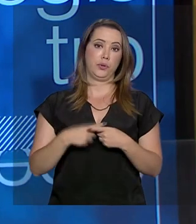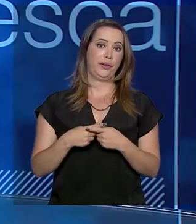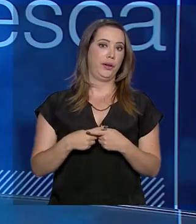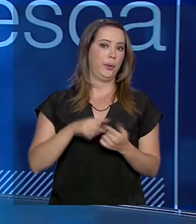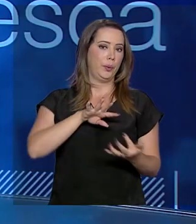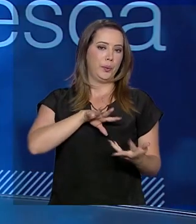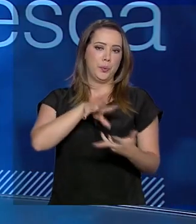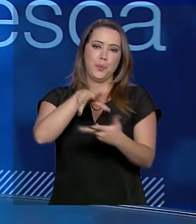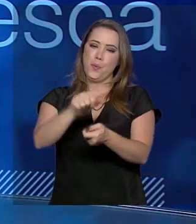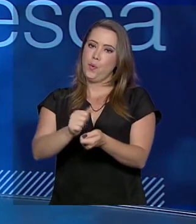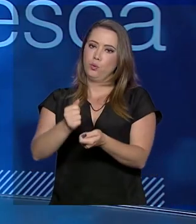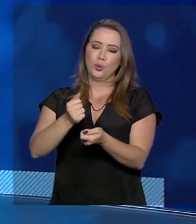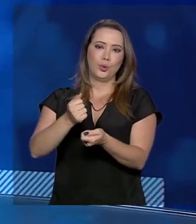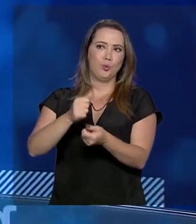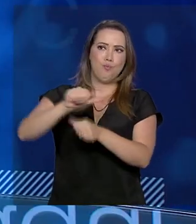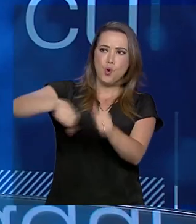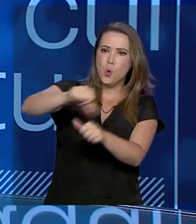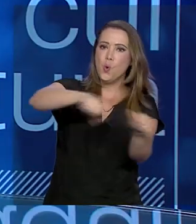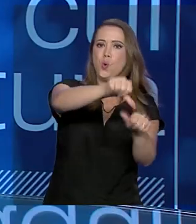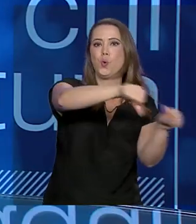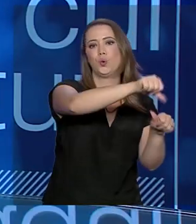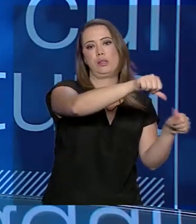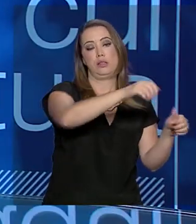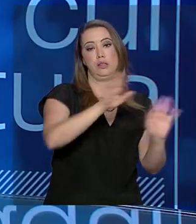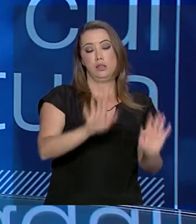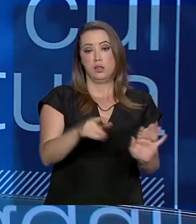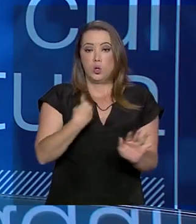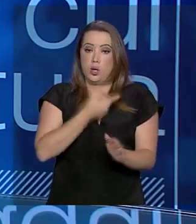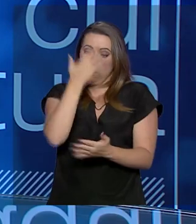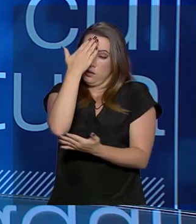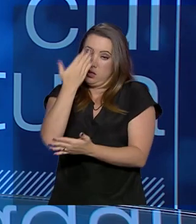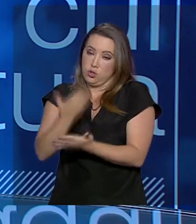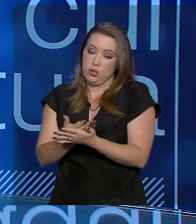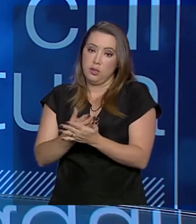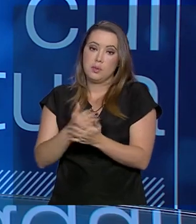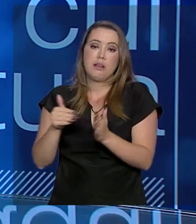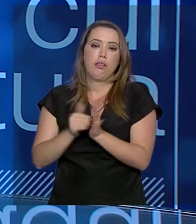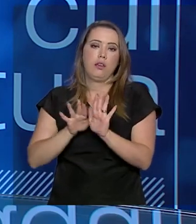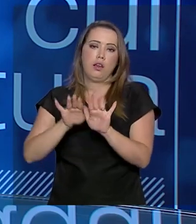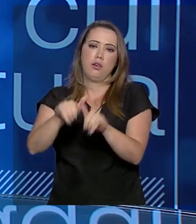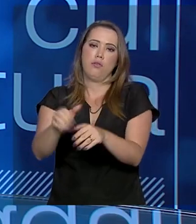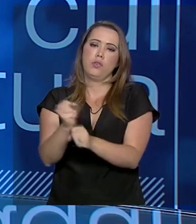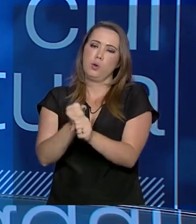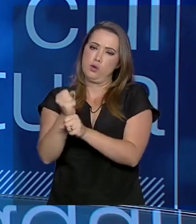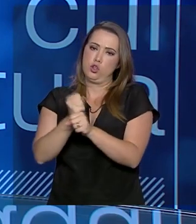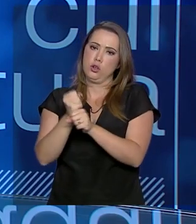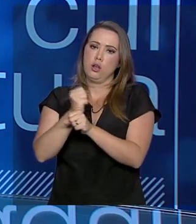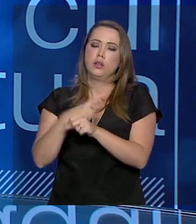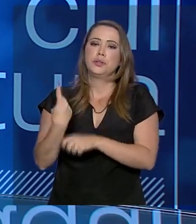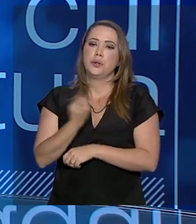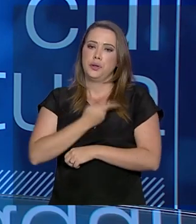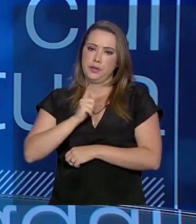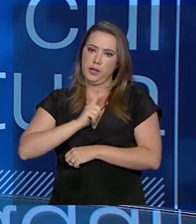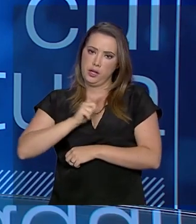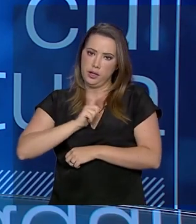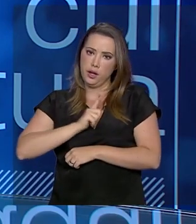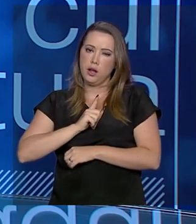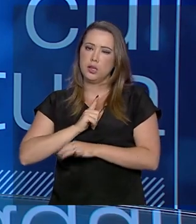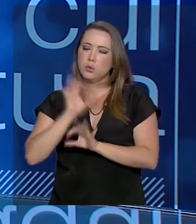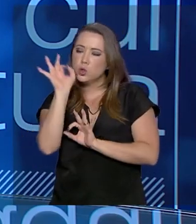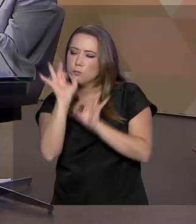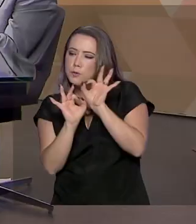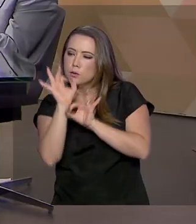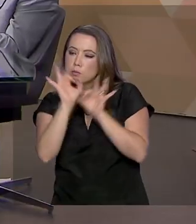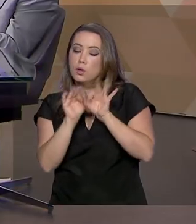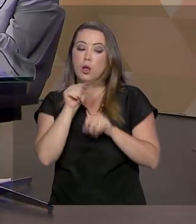mundo é muito dinâmico. Então, cremos que até o fim desse ano, nós teremos um esboço. O Congresso Nacional também está trabalhando